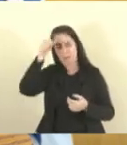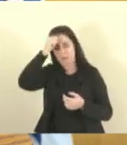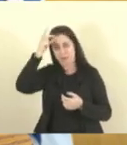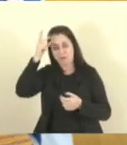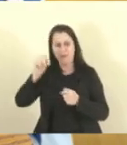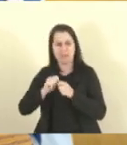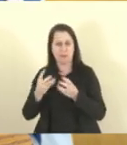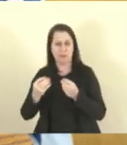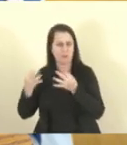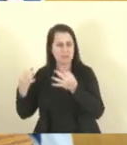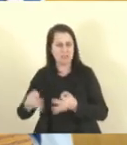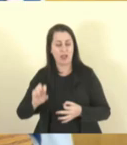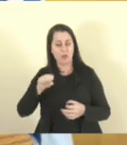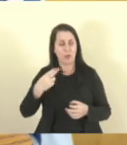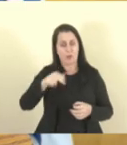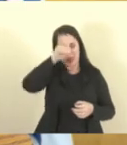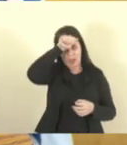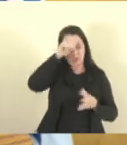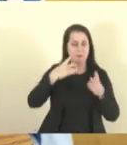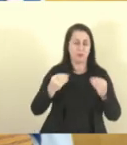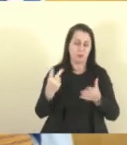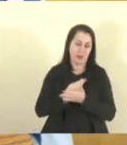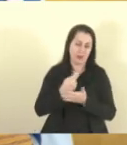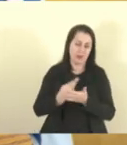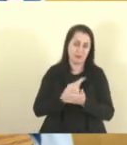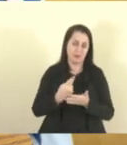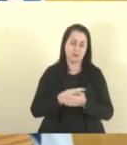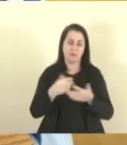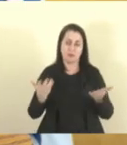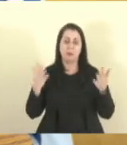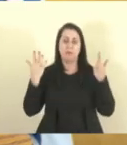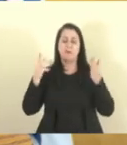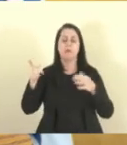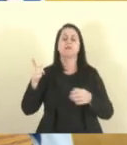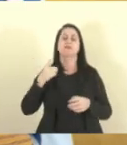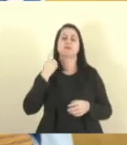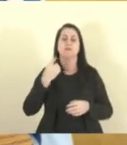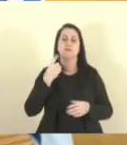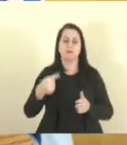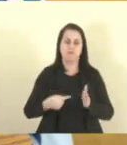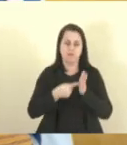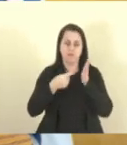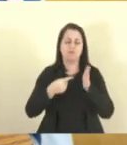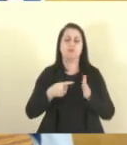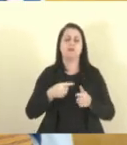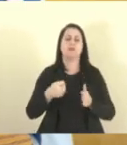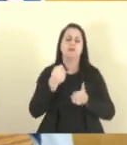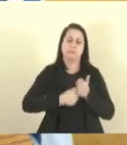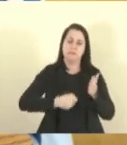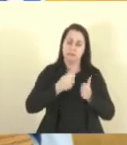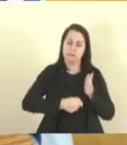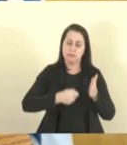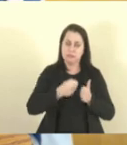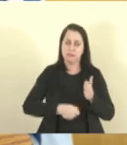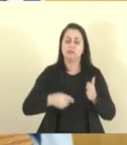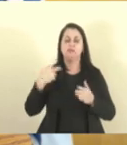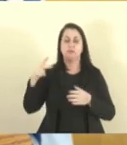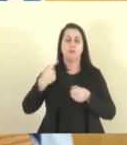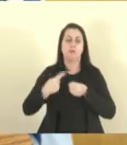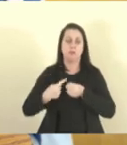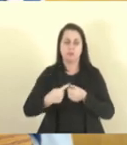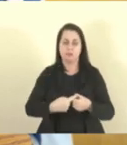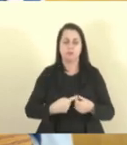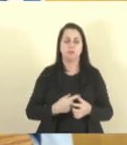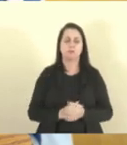certo ou o Aracruz está fazendo de muito errado. Então, parabéns ao deputado Alcântaro por estar batalhando sempre pelo seu município.